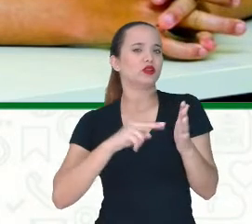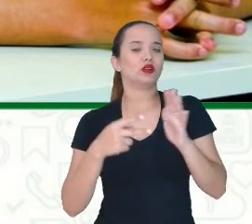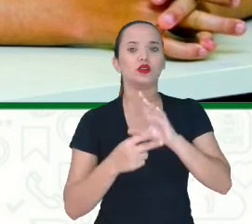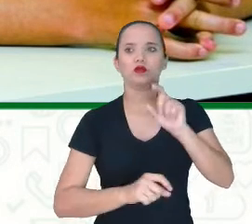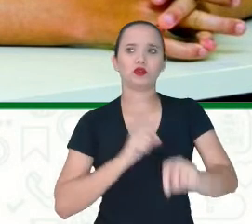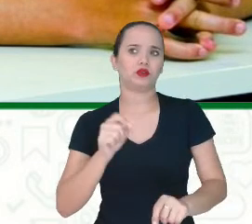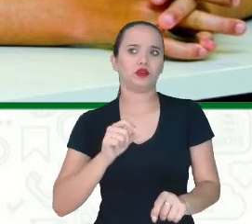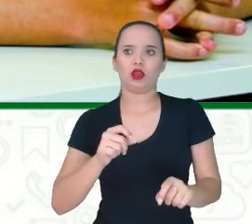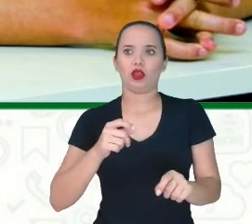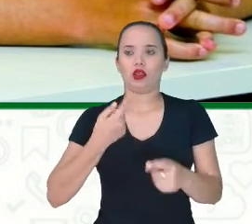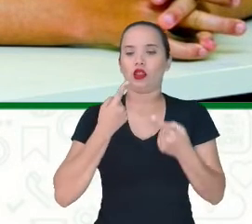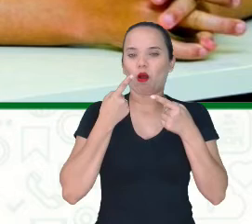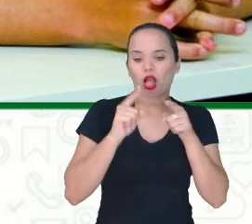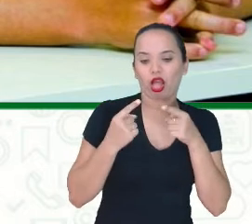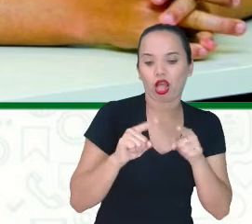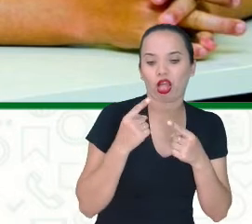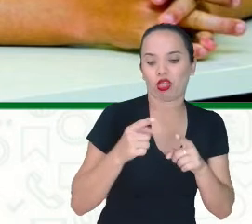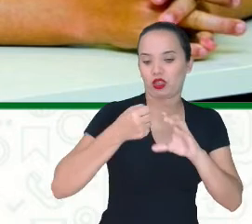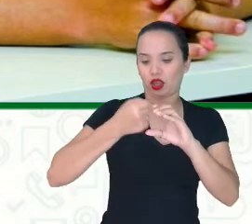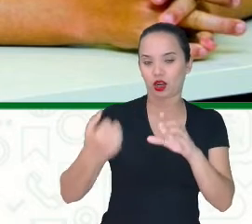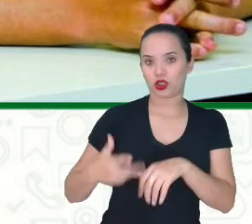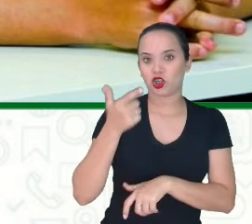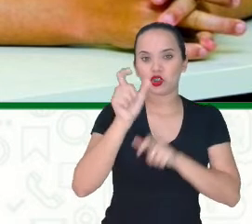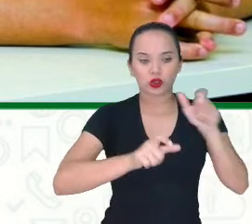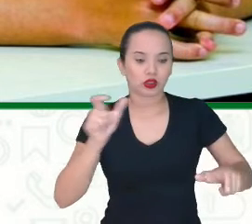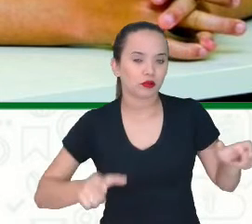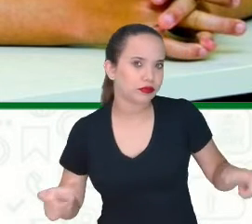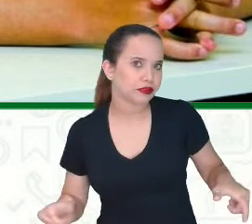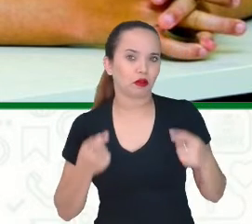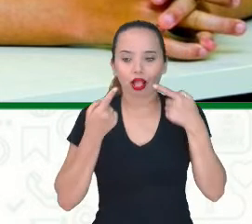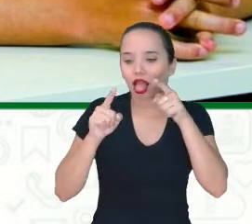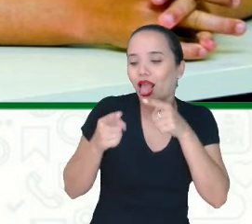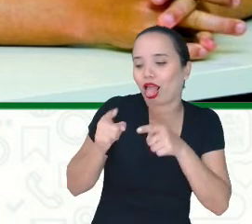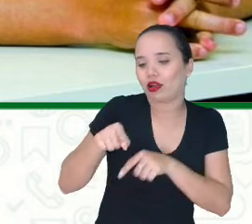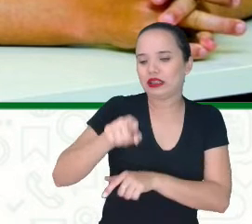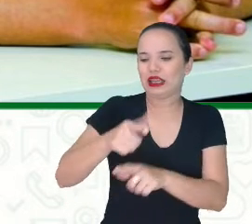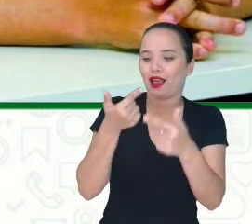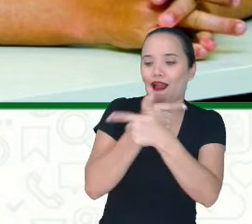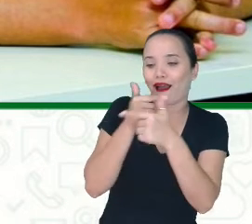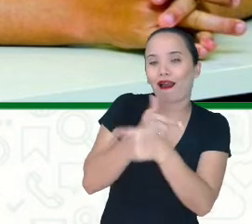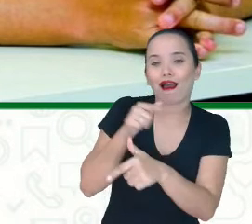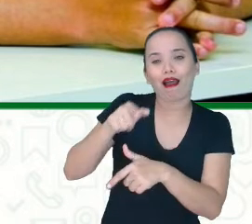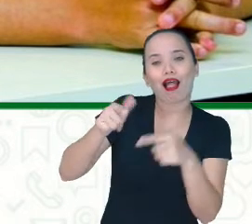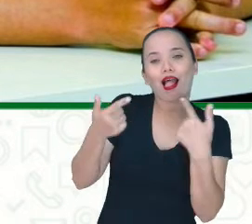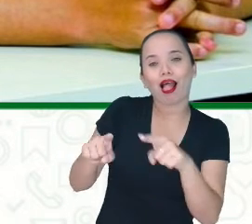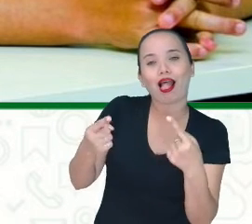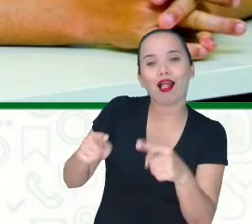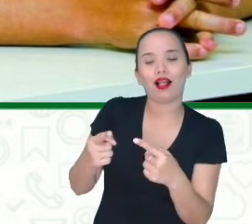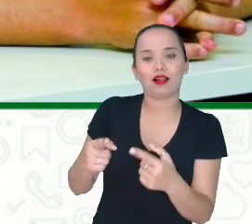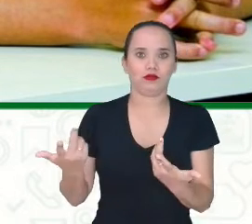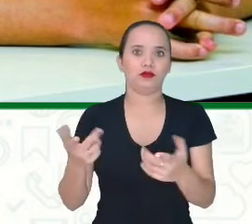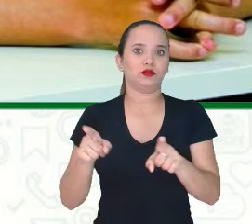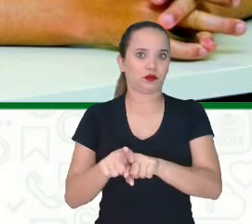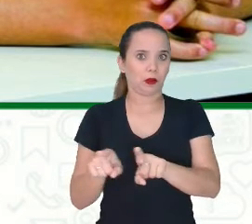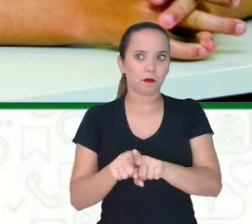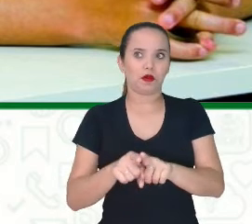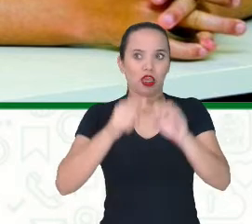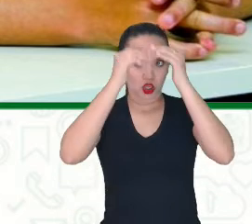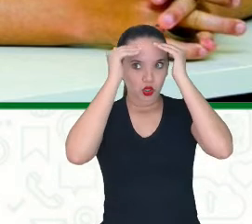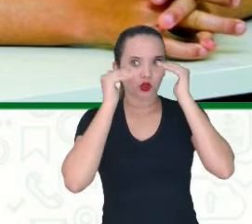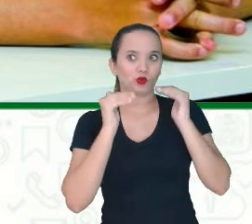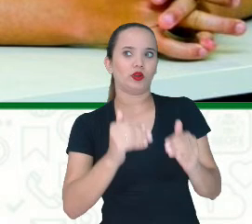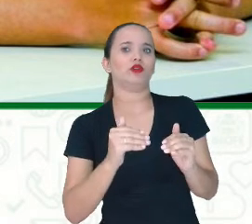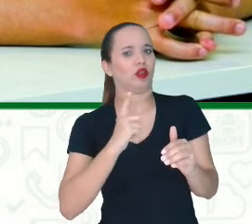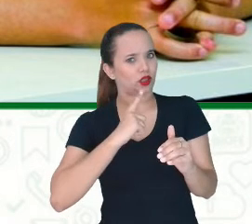debochar Das características De um colega Ou rir dele Aquelas piadinhas Que ocorrem Nas salas de aula Respeitar E também